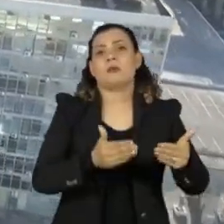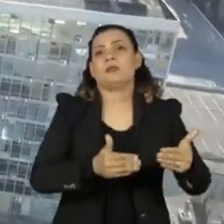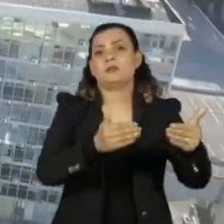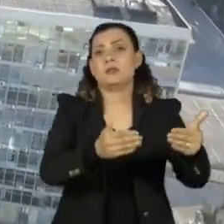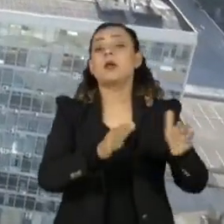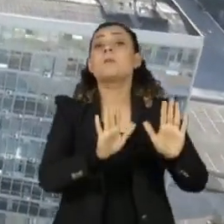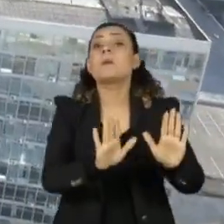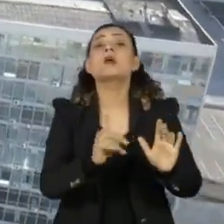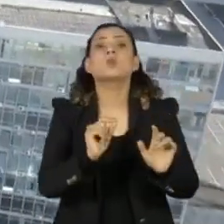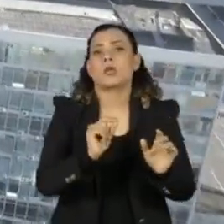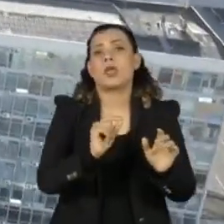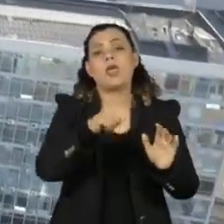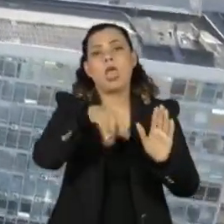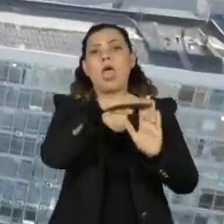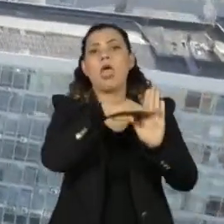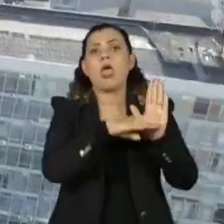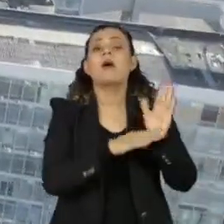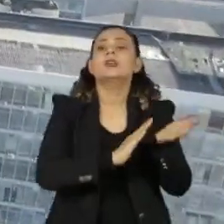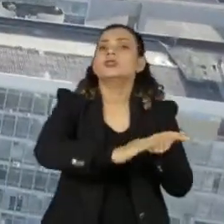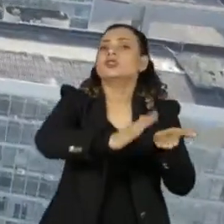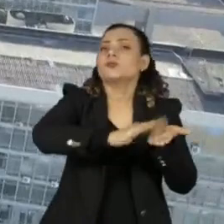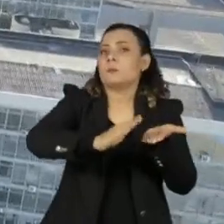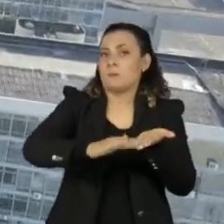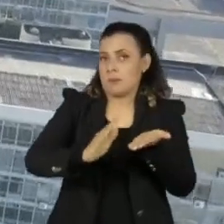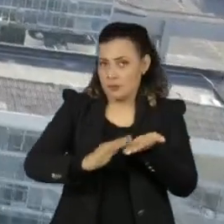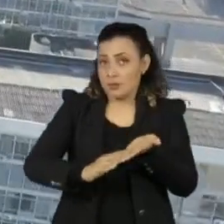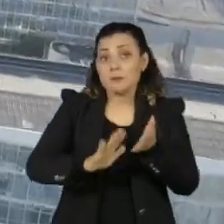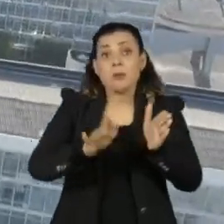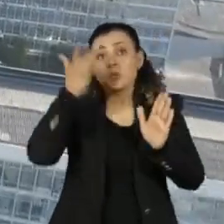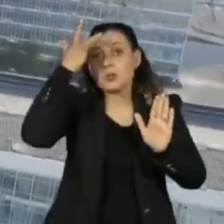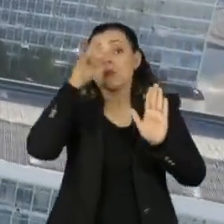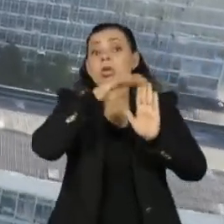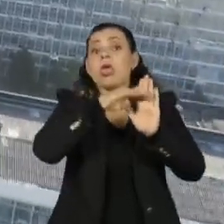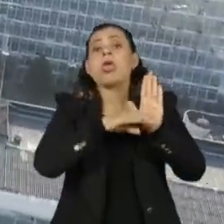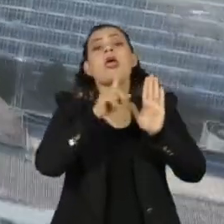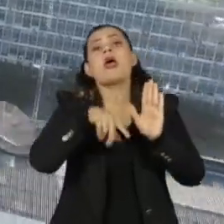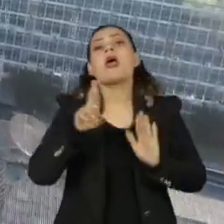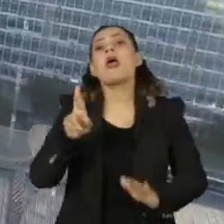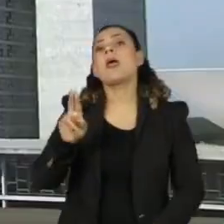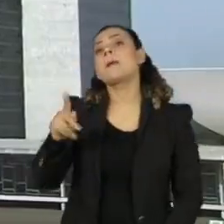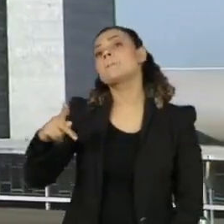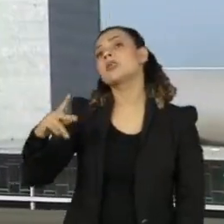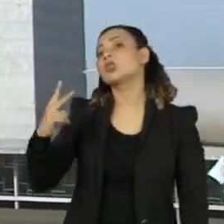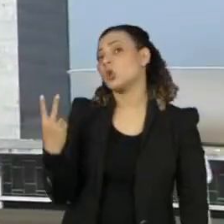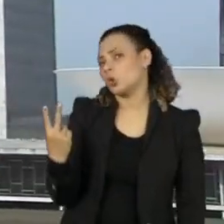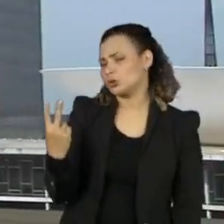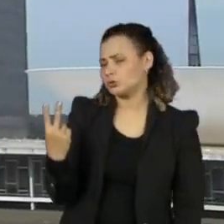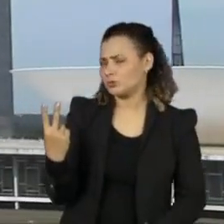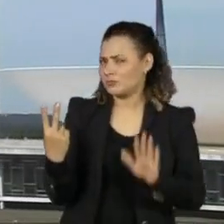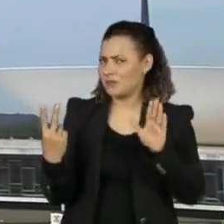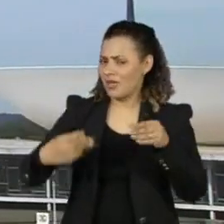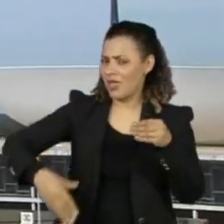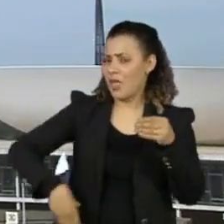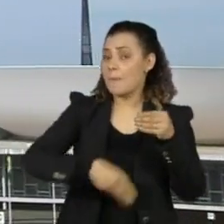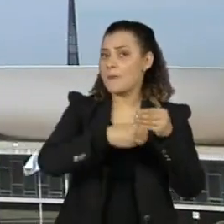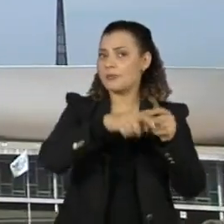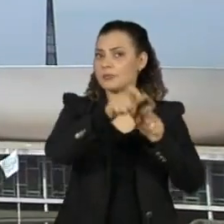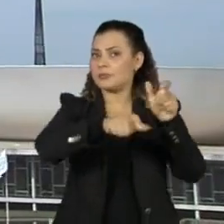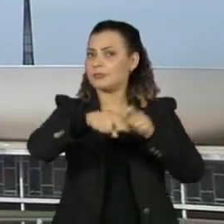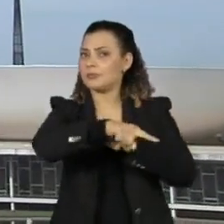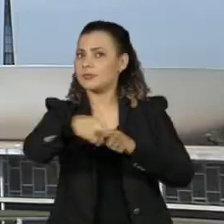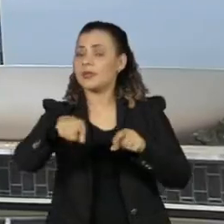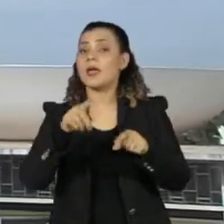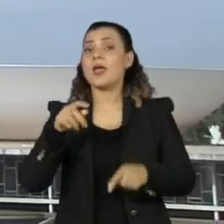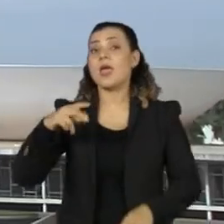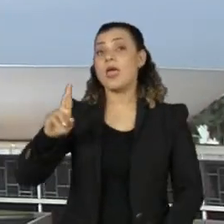sobre despesas discricionárias e ainda não empenhadas, chamadas de RP2, ou nas emendas de relator, as